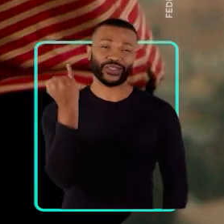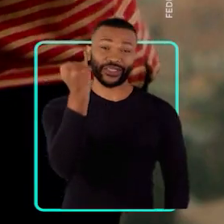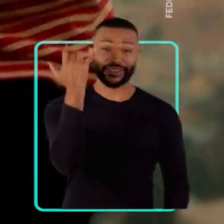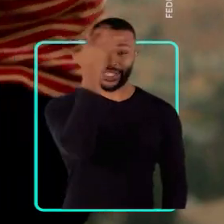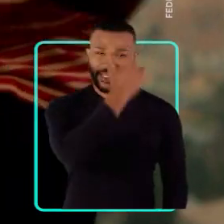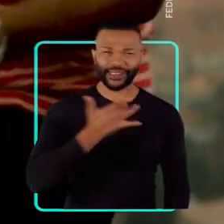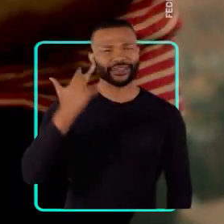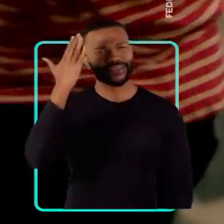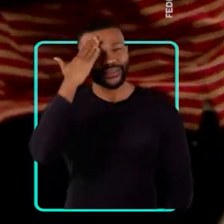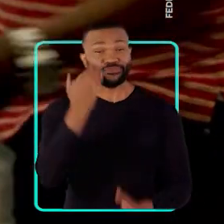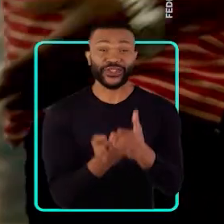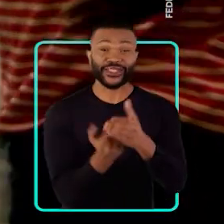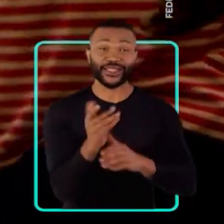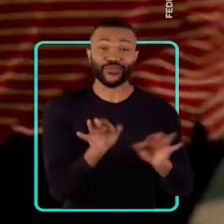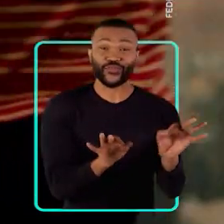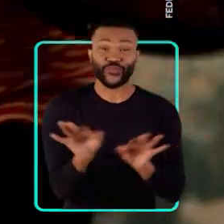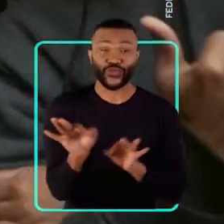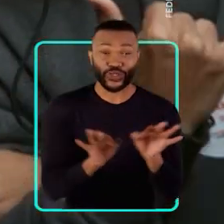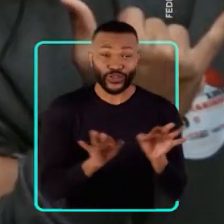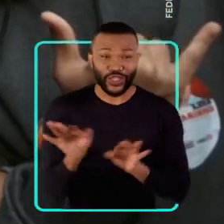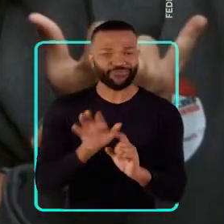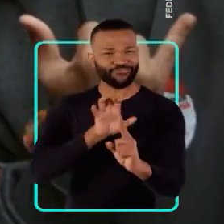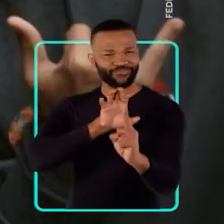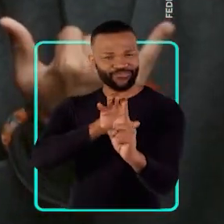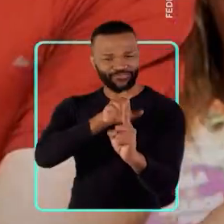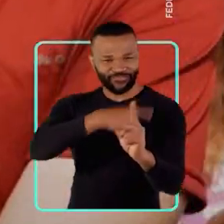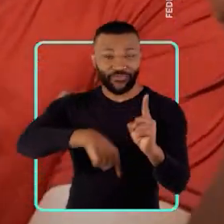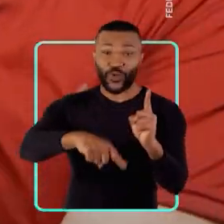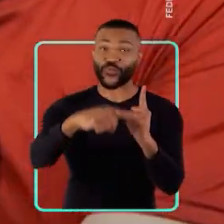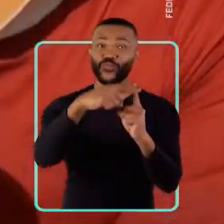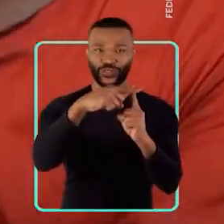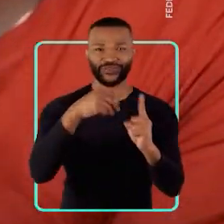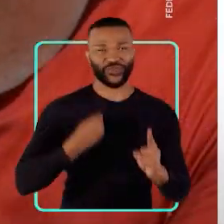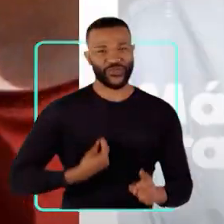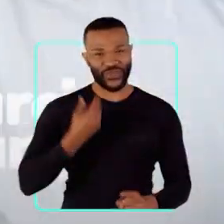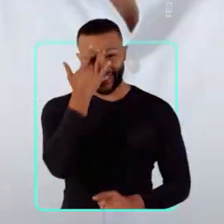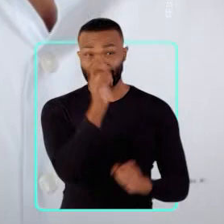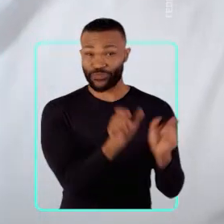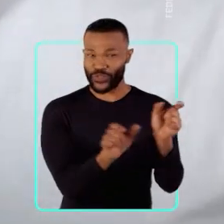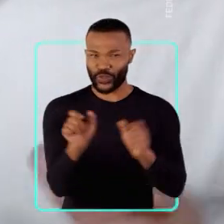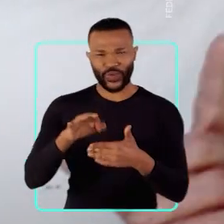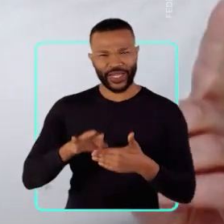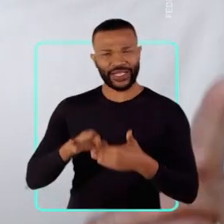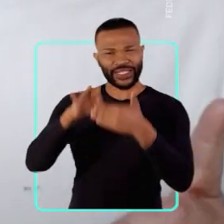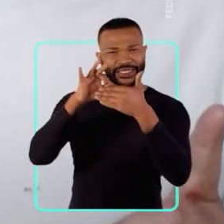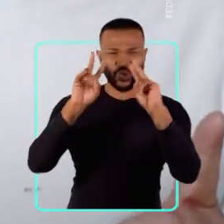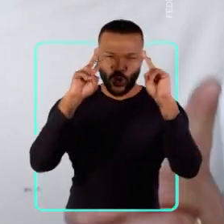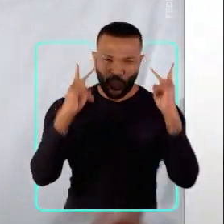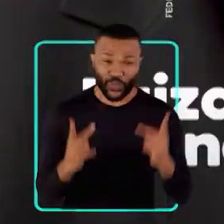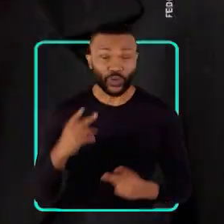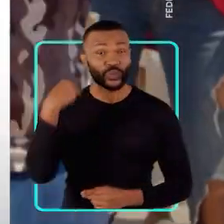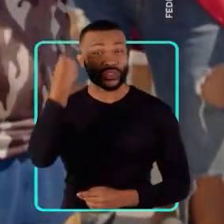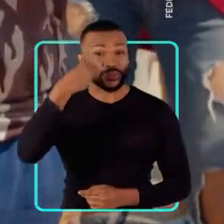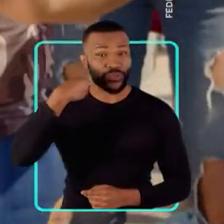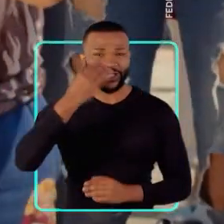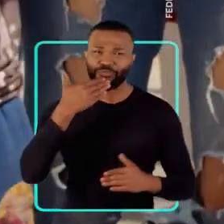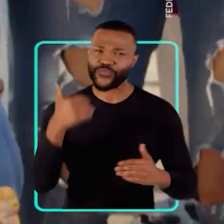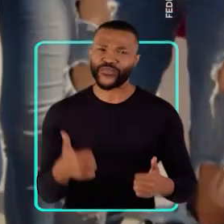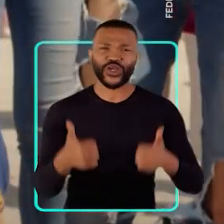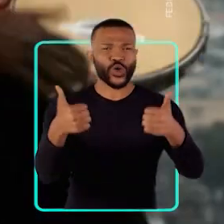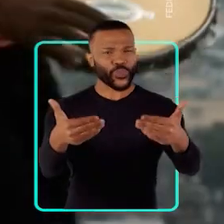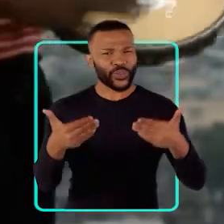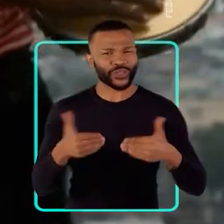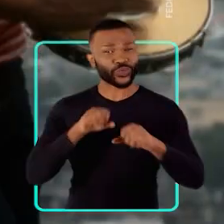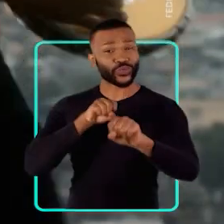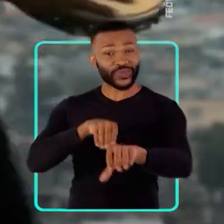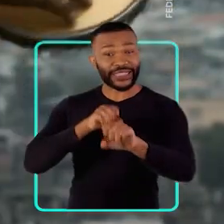importantes. O Haddad sabe criar projetos que têm impacto positivo na vida das pessoas. É um líder humano e experiente. É o melhor